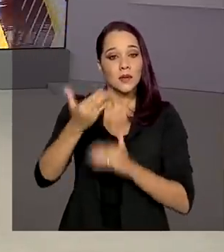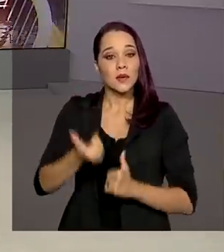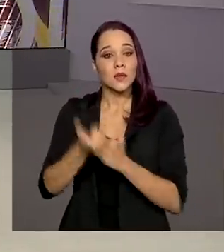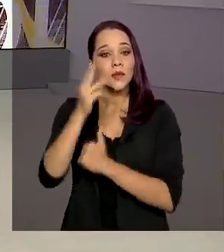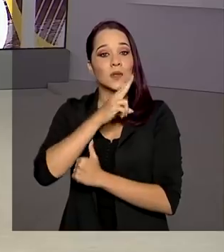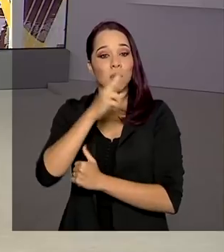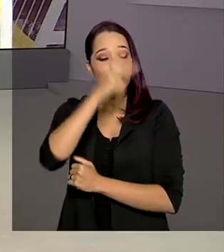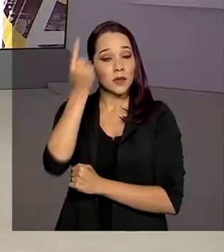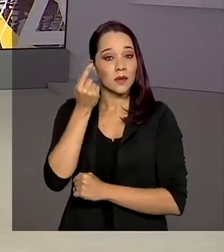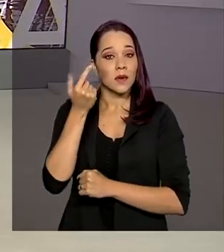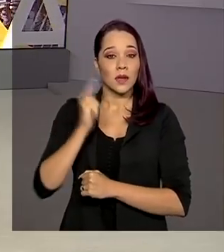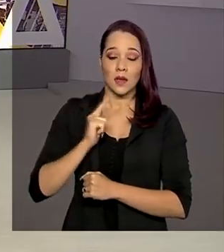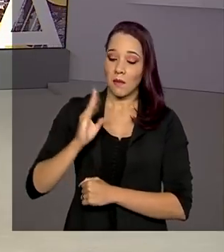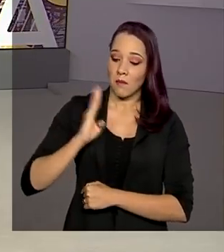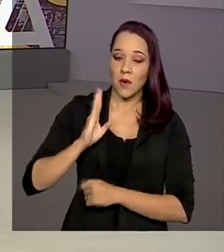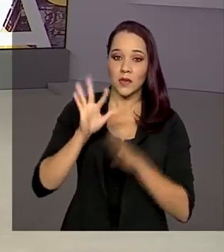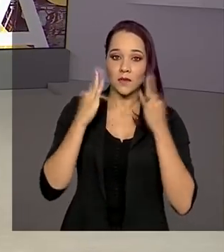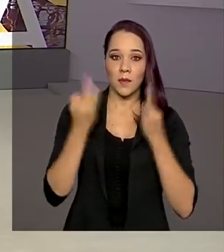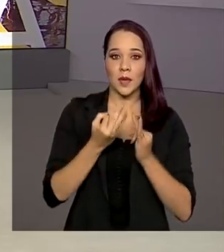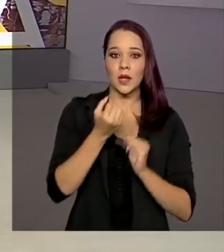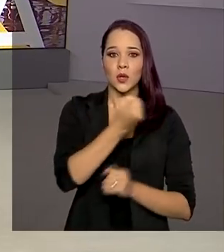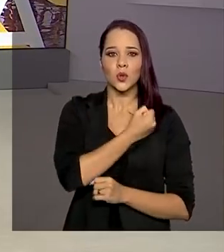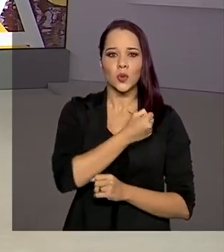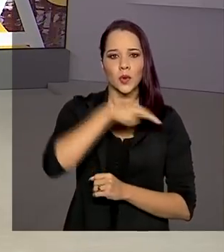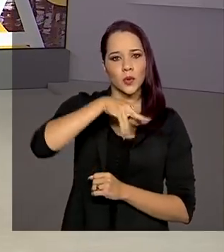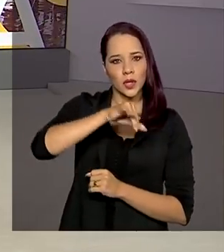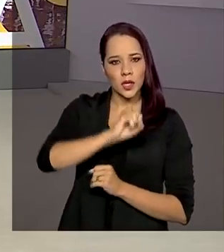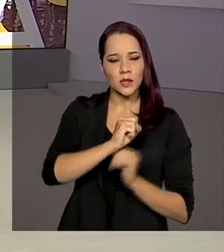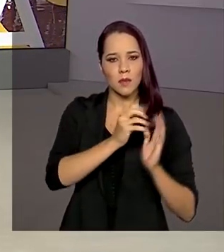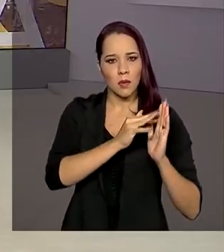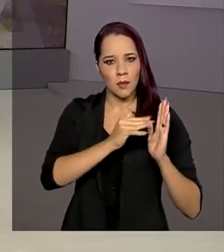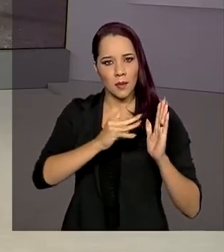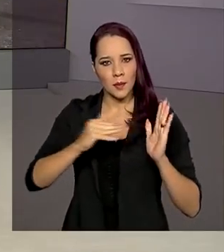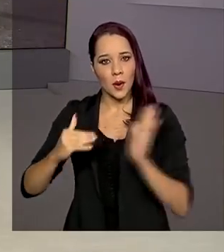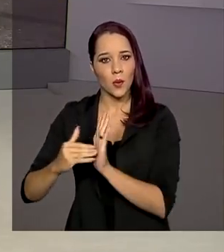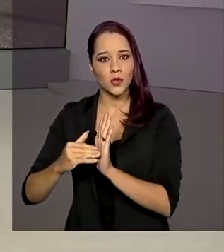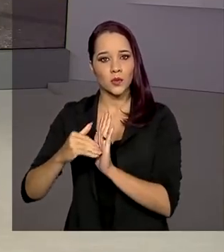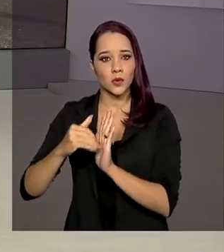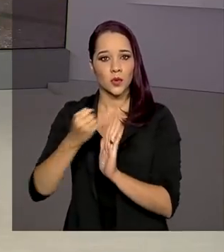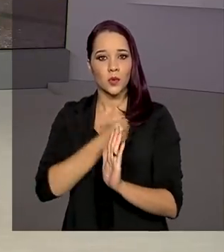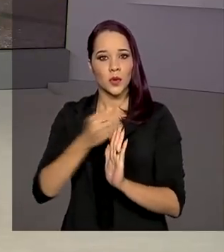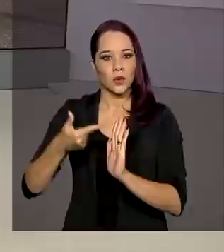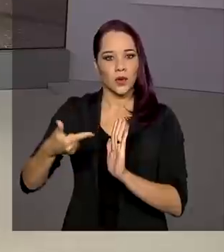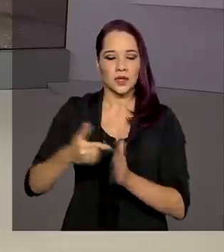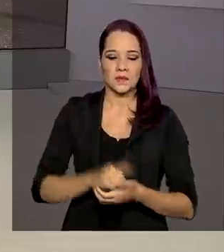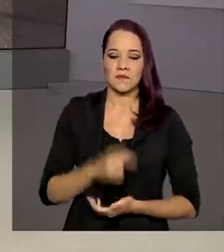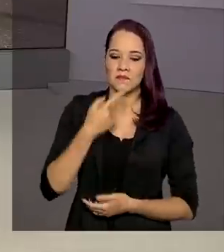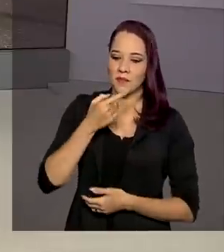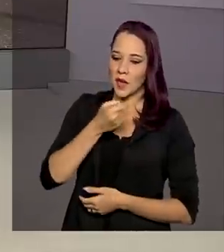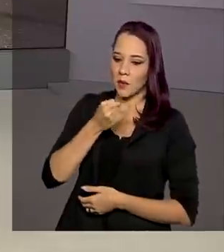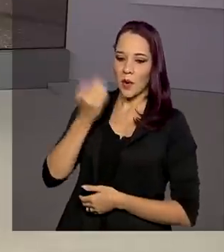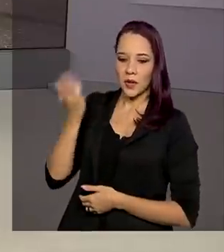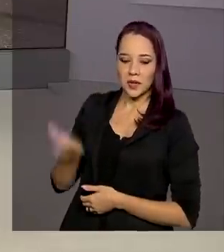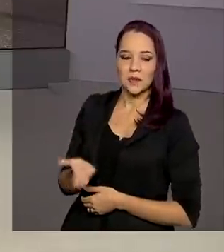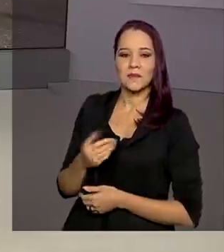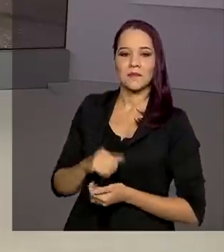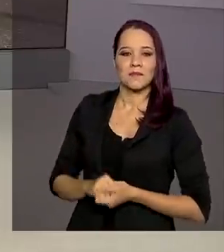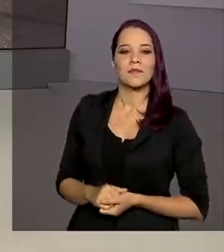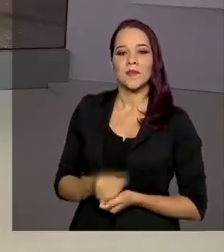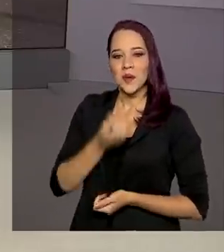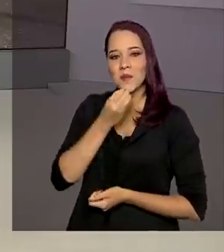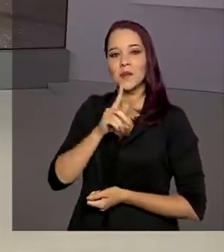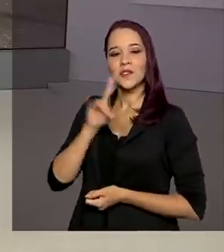quem faz parte do Bolsa Família com o NIS Final 2. Vamos ao Rio de Janeiro, os detalhes com o repórter Maurício de Almeida. Maurício,